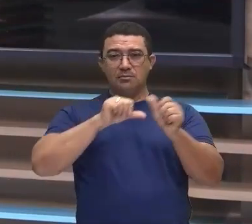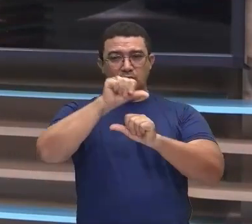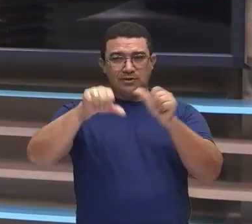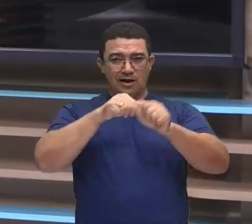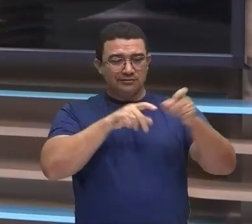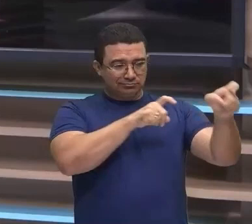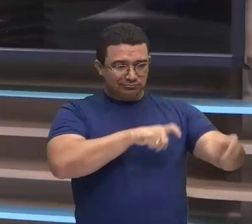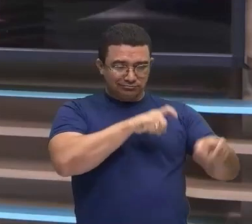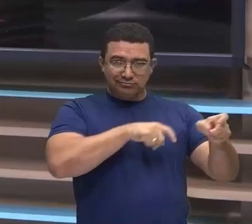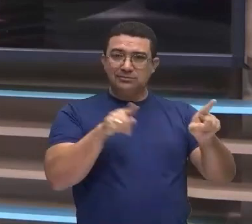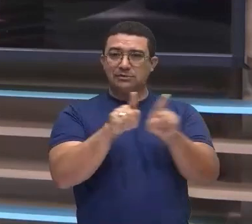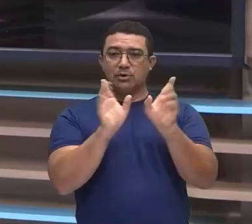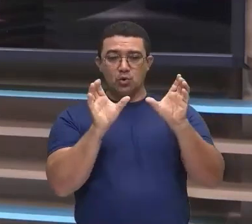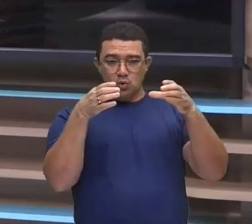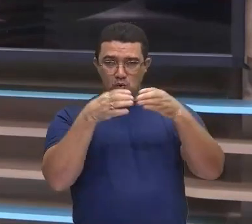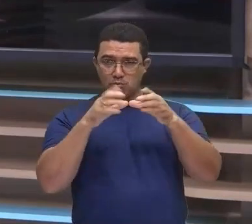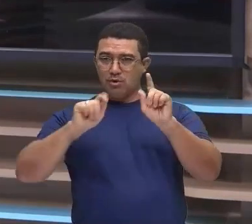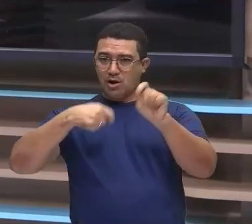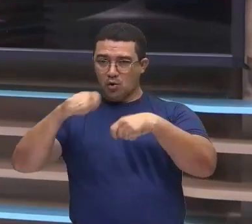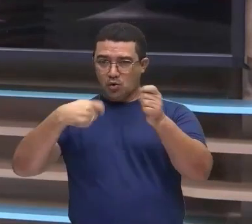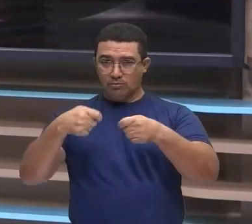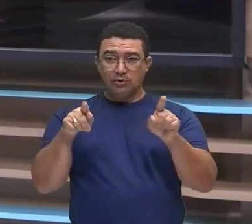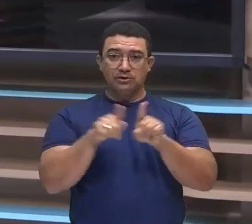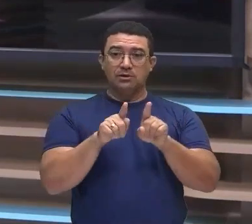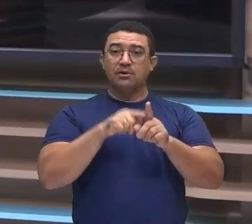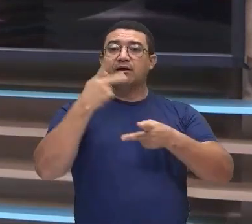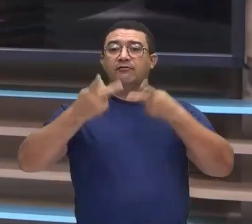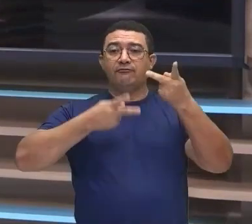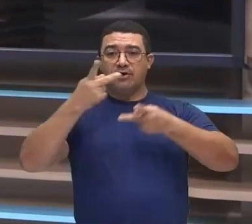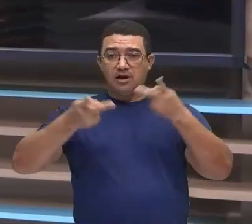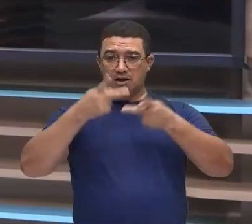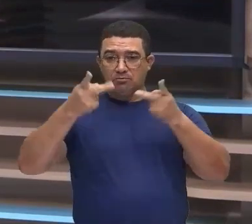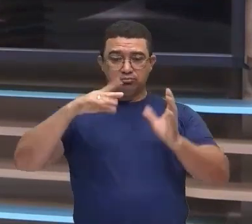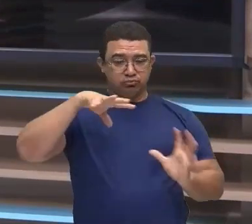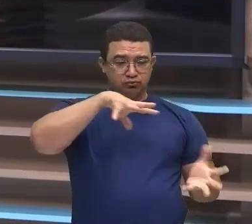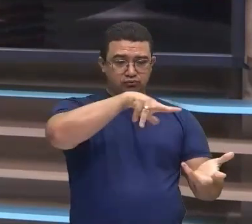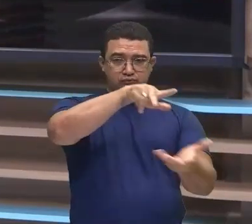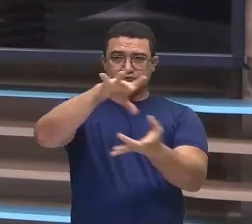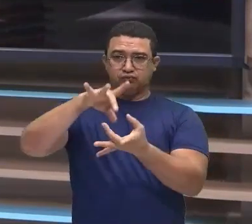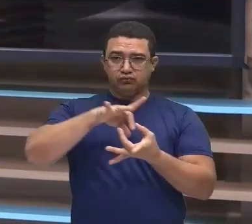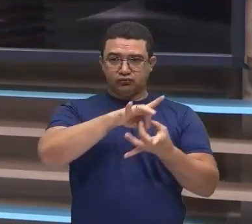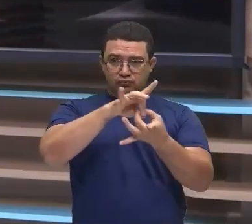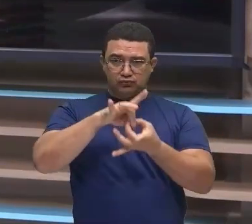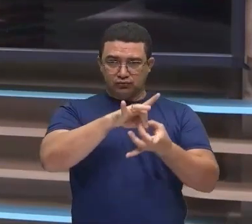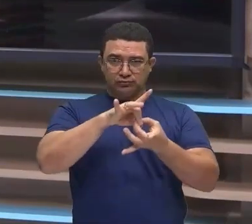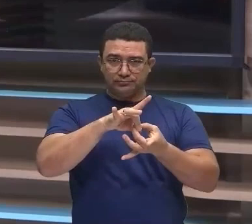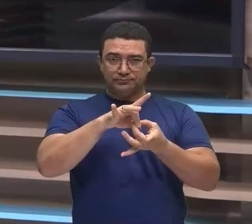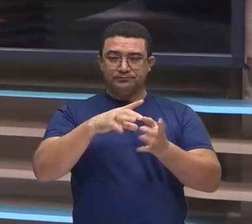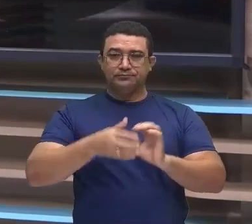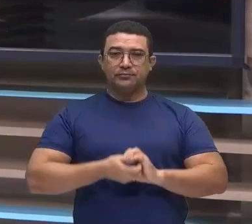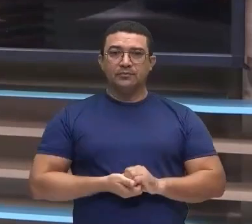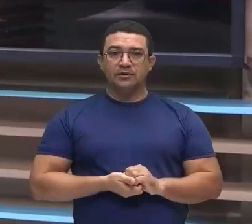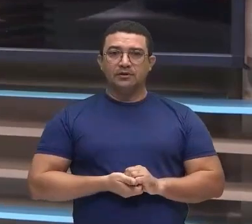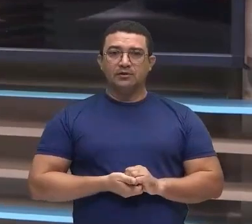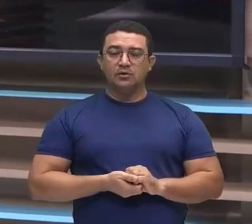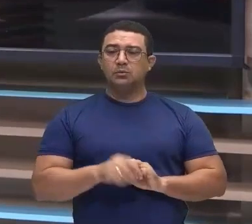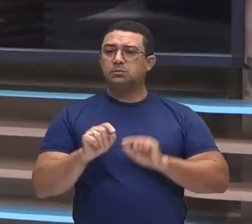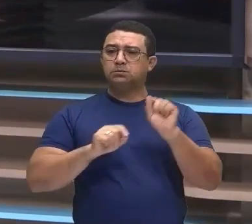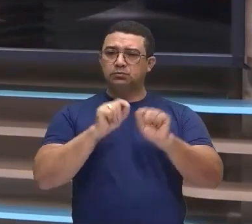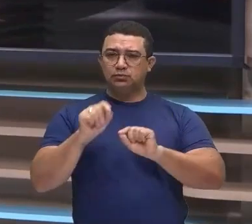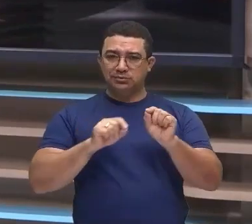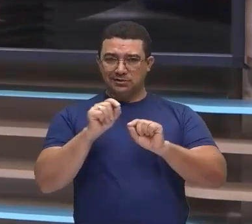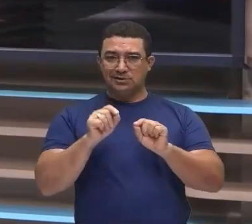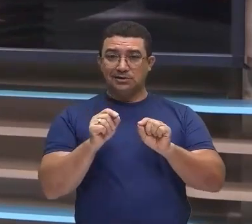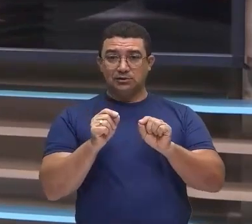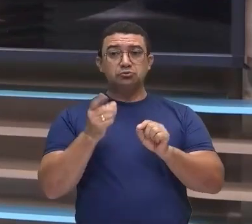blocos econômicos e também falamos sobre globalização, inclusive a globalização que está aí no